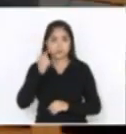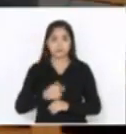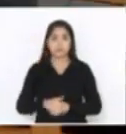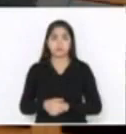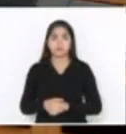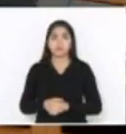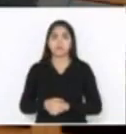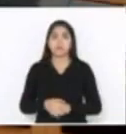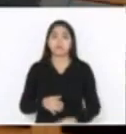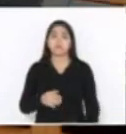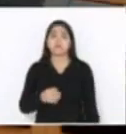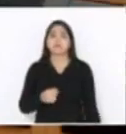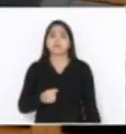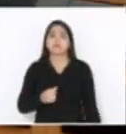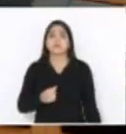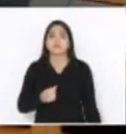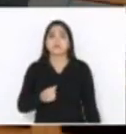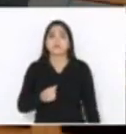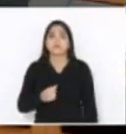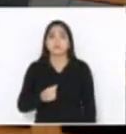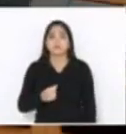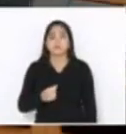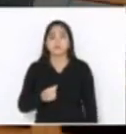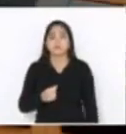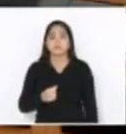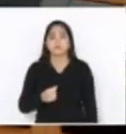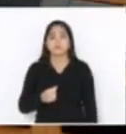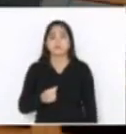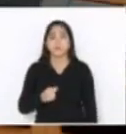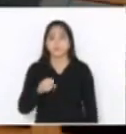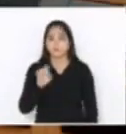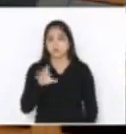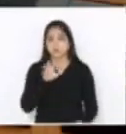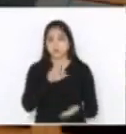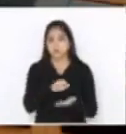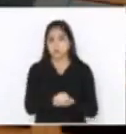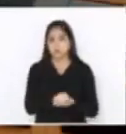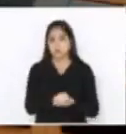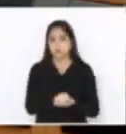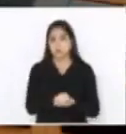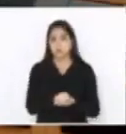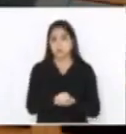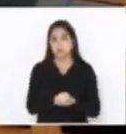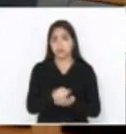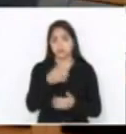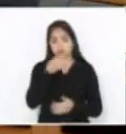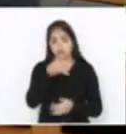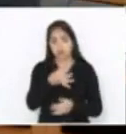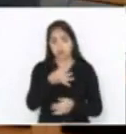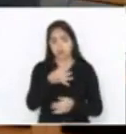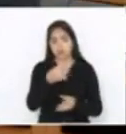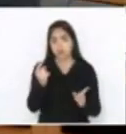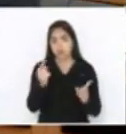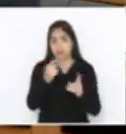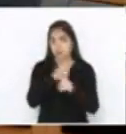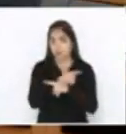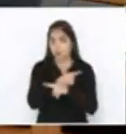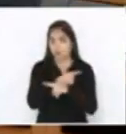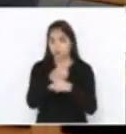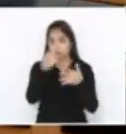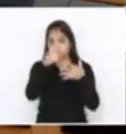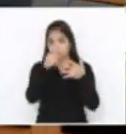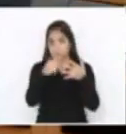Presidente, apenas para deixar registrado a minha posição, que vai ser contra todos os destaques